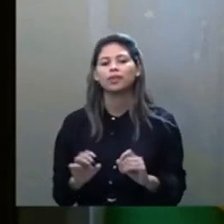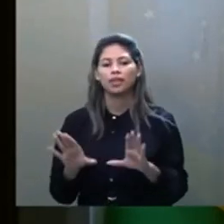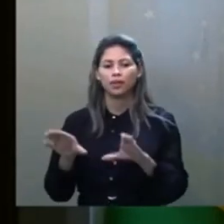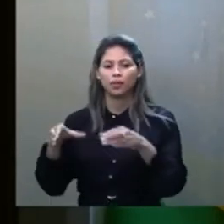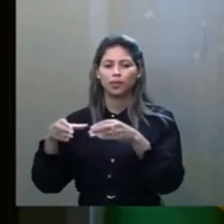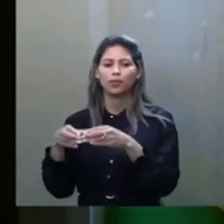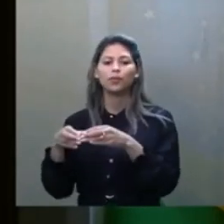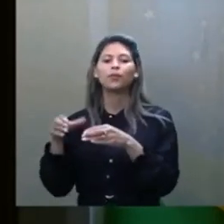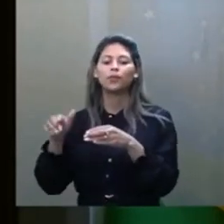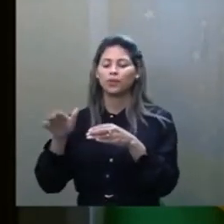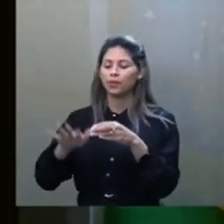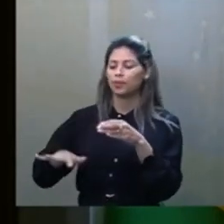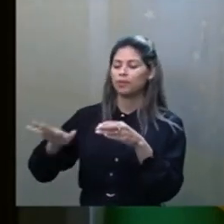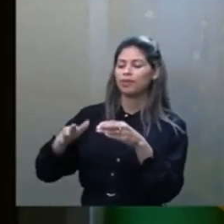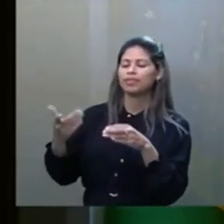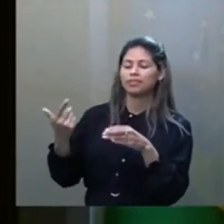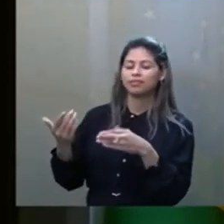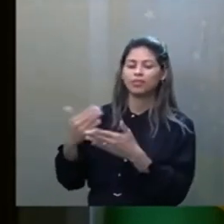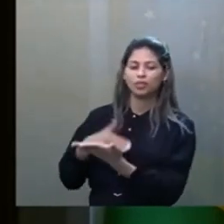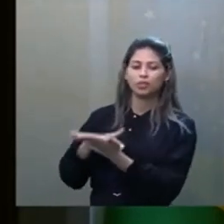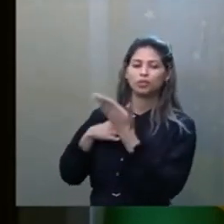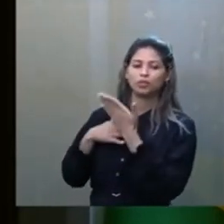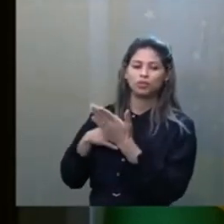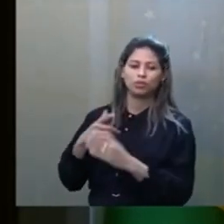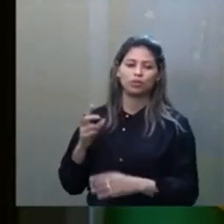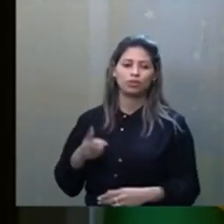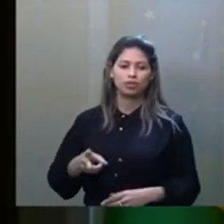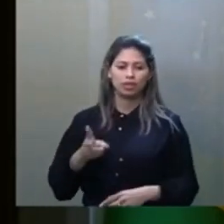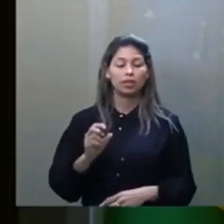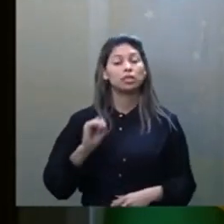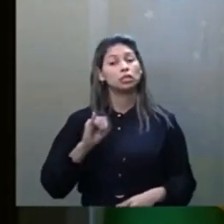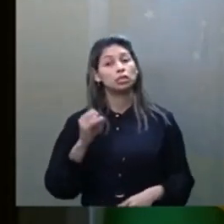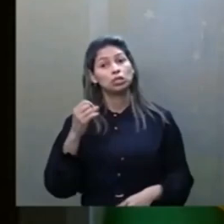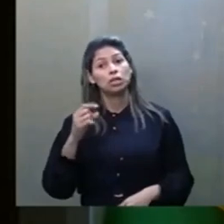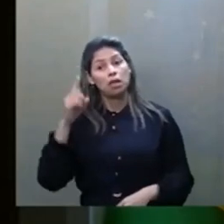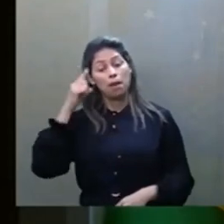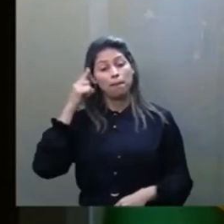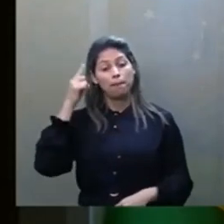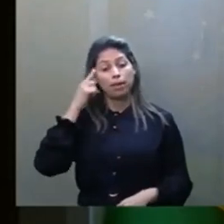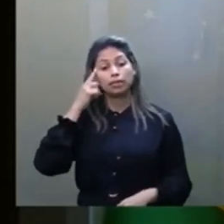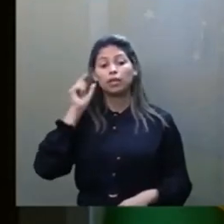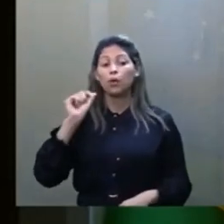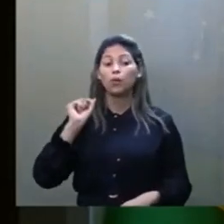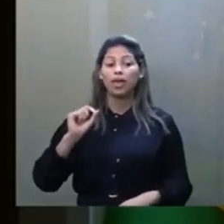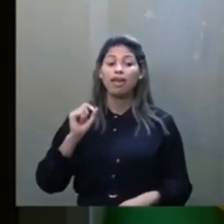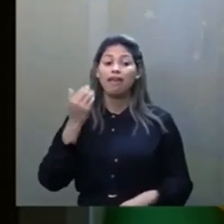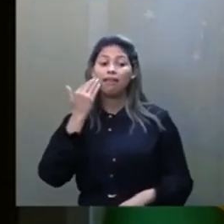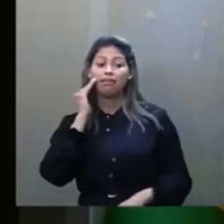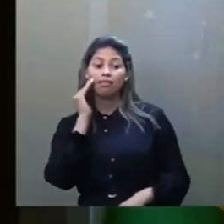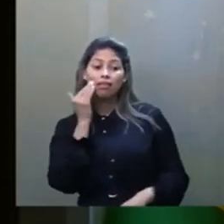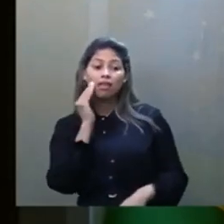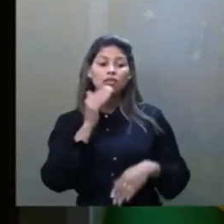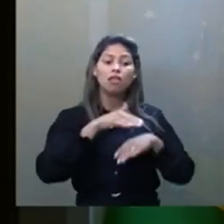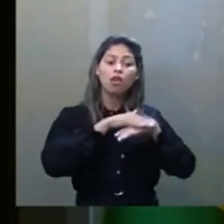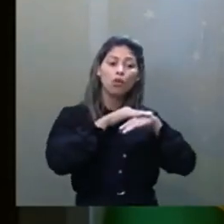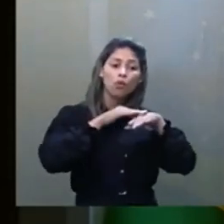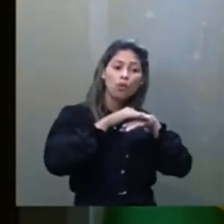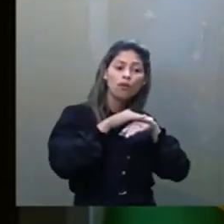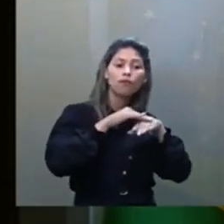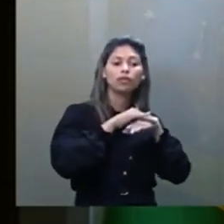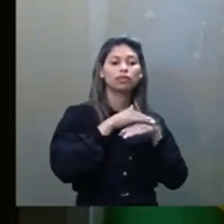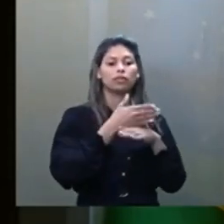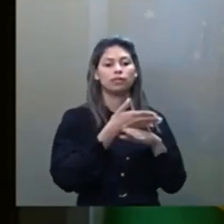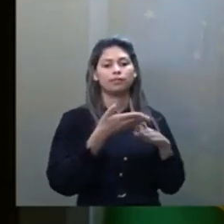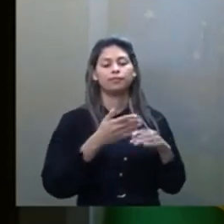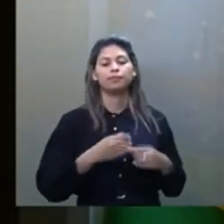Coisa, que também muito nos ajudou. Então, nós não estaríamos vivos, não é? Então, livro, entender, conversando em entrevistas da editora Eide,